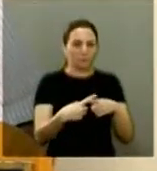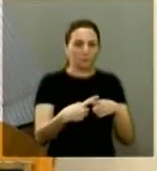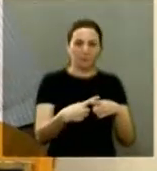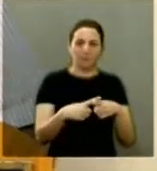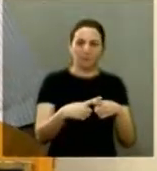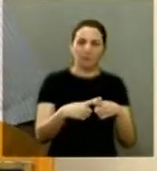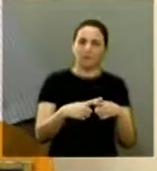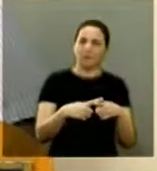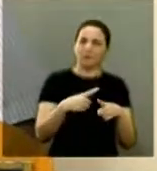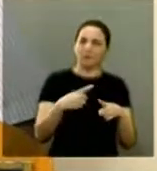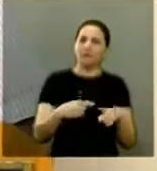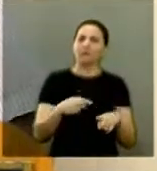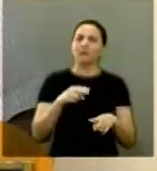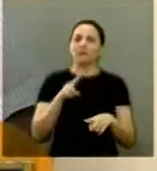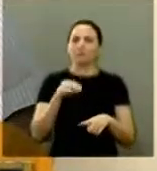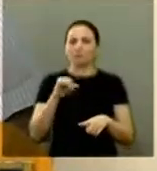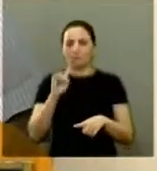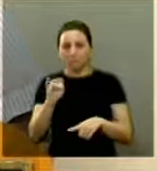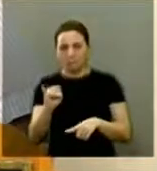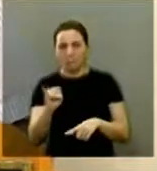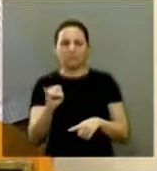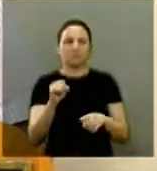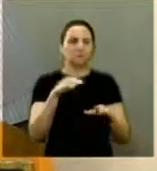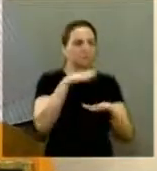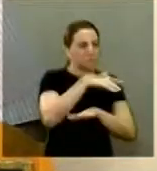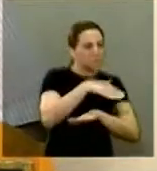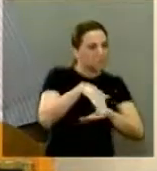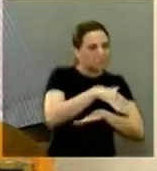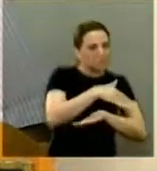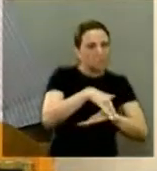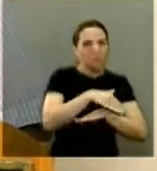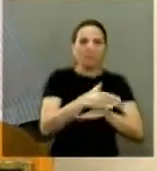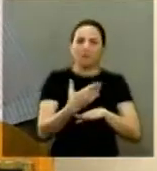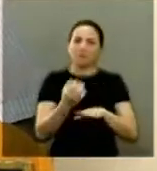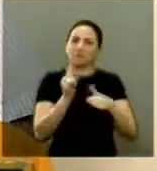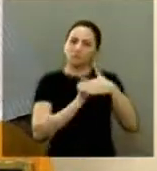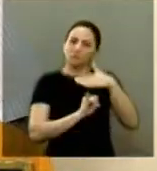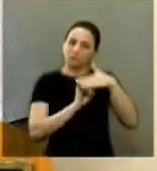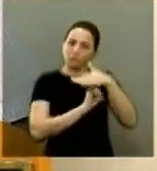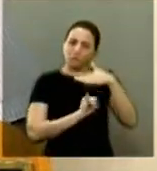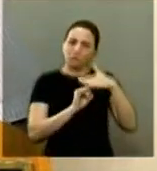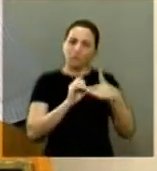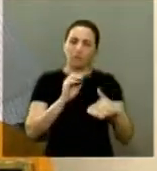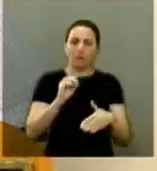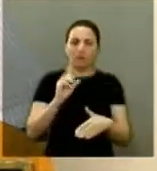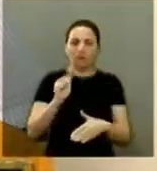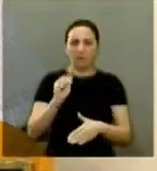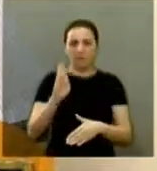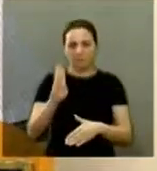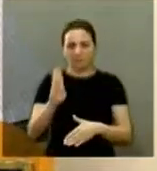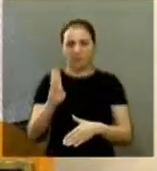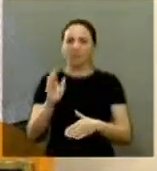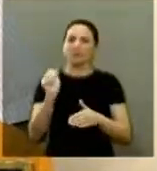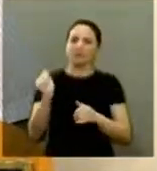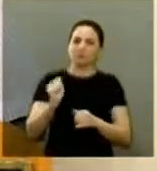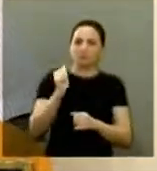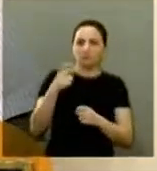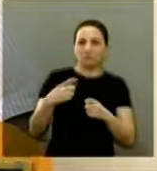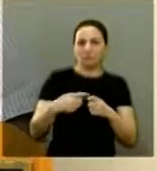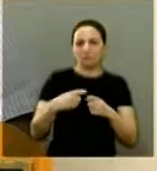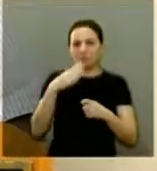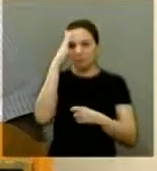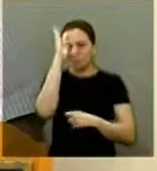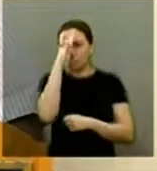foi isso que a UNE saiu é aí que inúmeros entidades OAB associações médicas